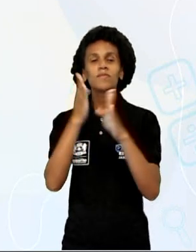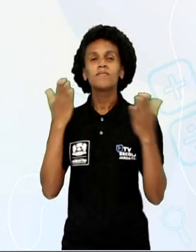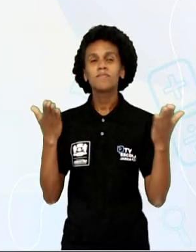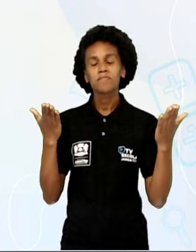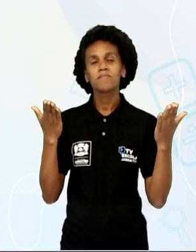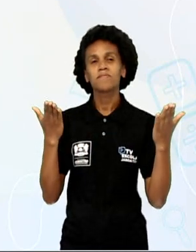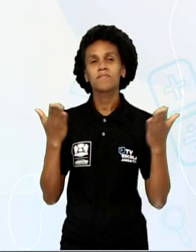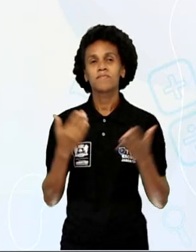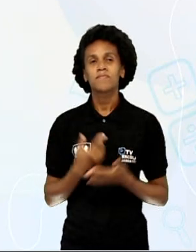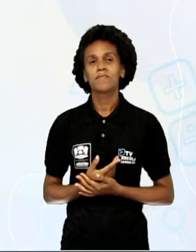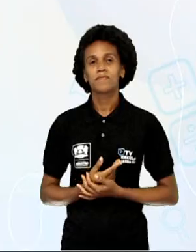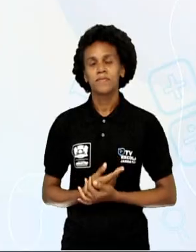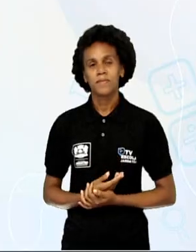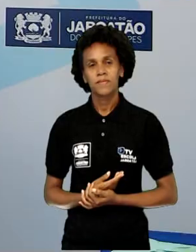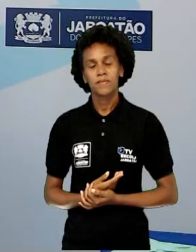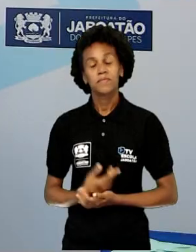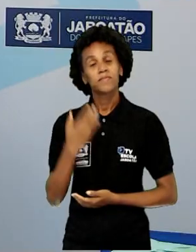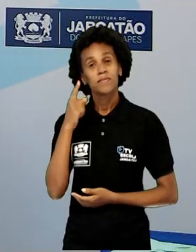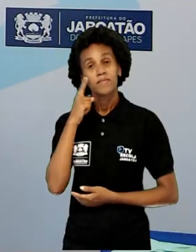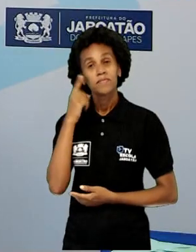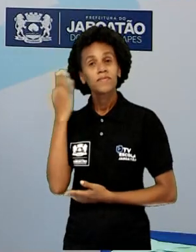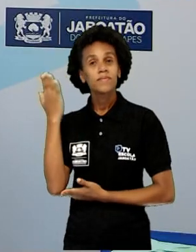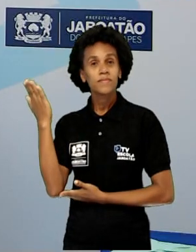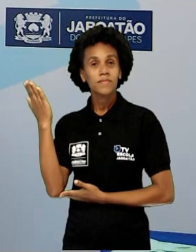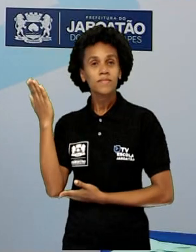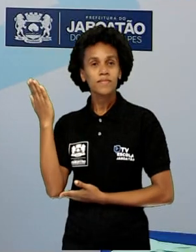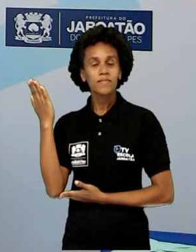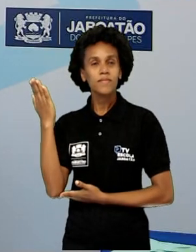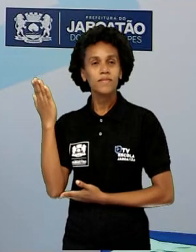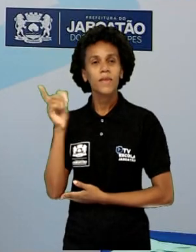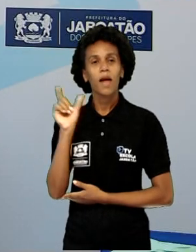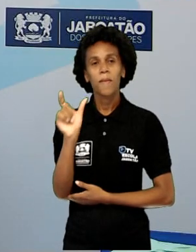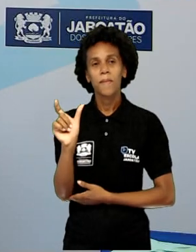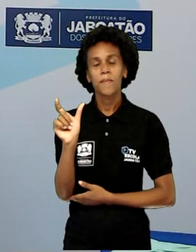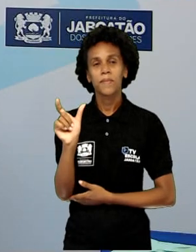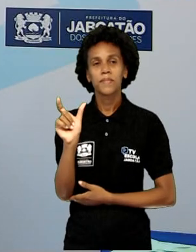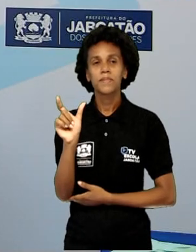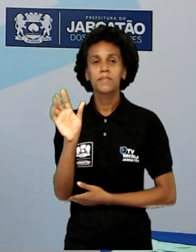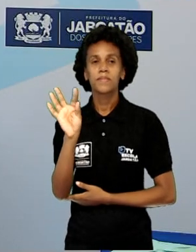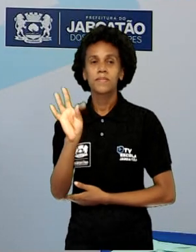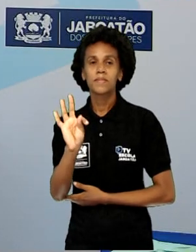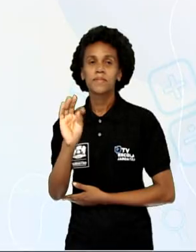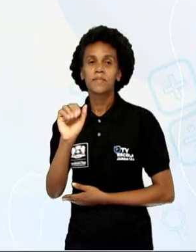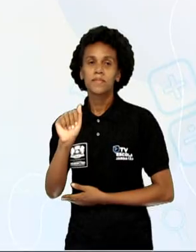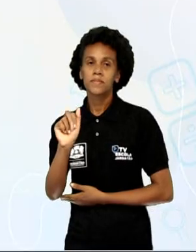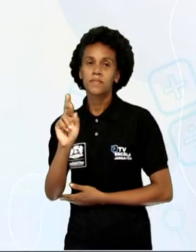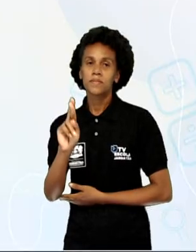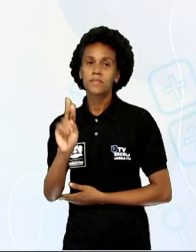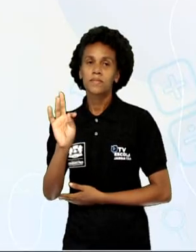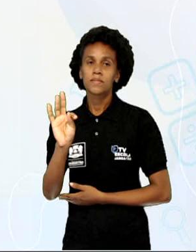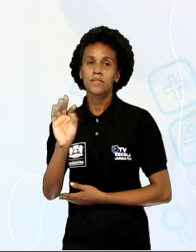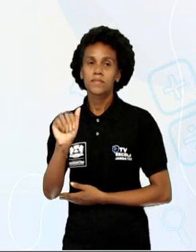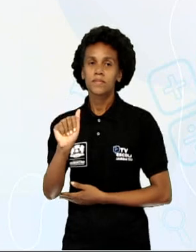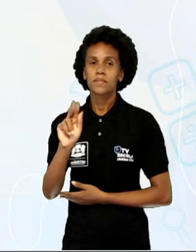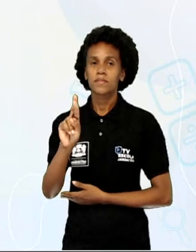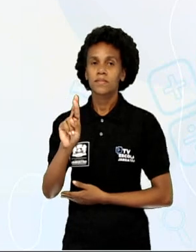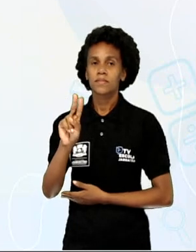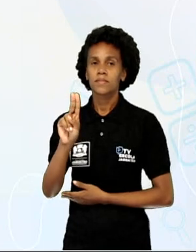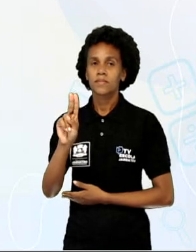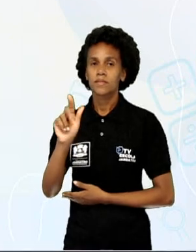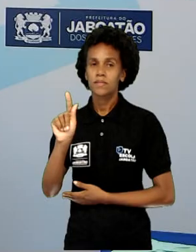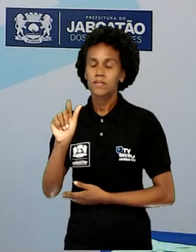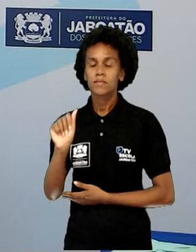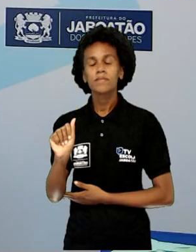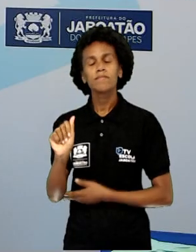Tartaruga. Tartaruga. ela aqui, a palavra tartaruga. Vamos identificar as letras?